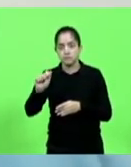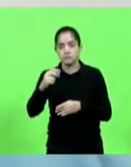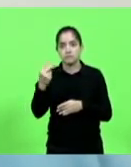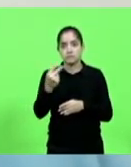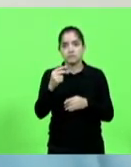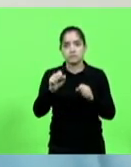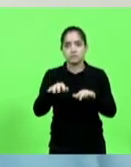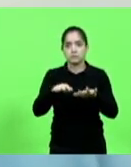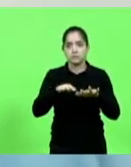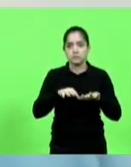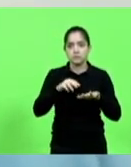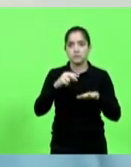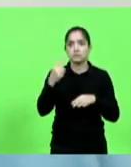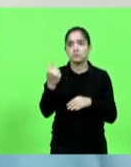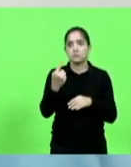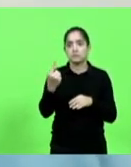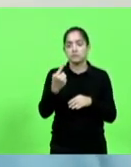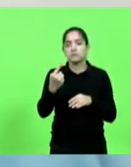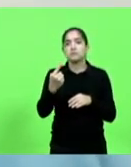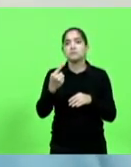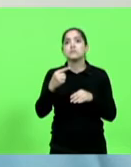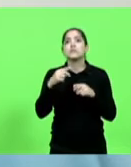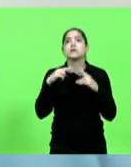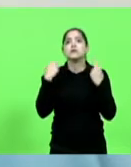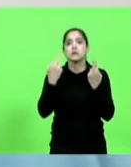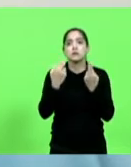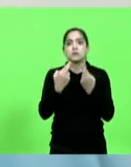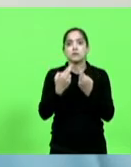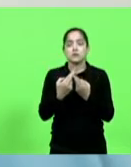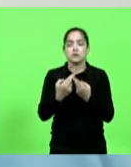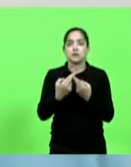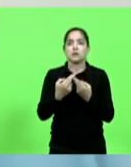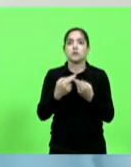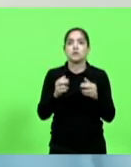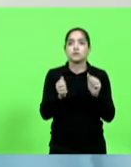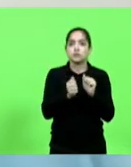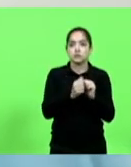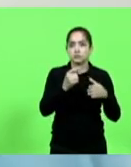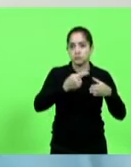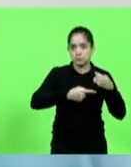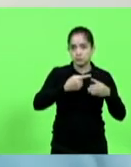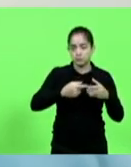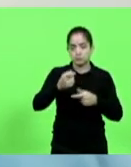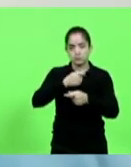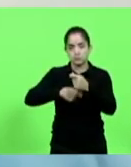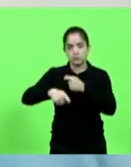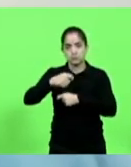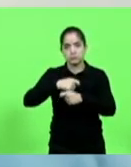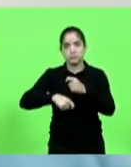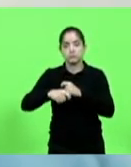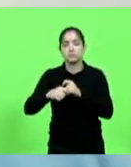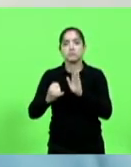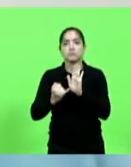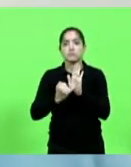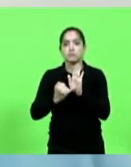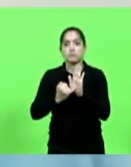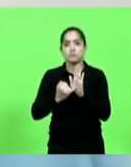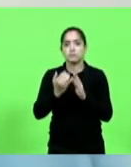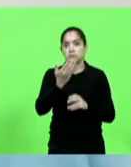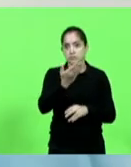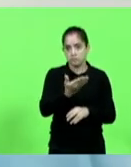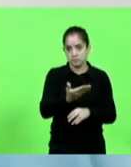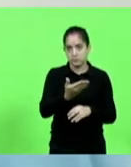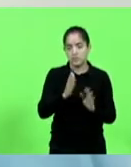primeira reunião extraordinária, conjunta com a Comissão de Finanças e Tributação. Vossas Excelências já